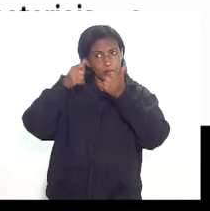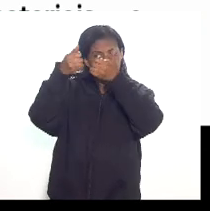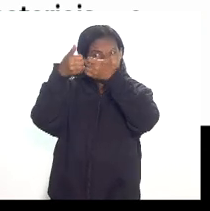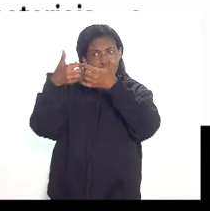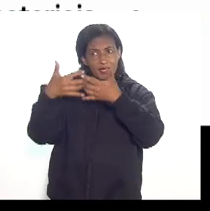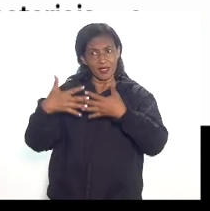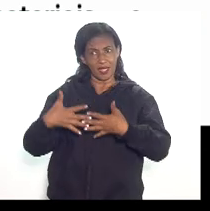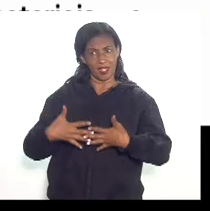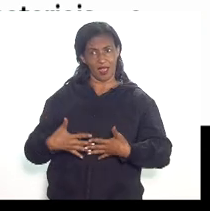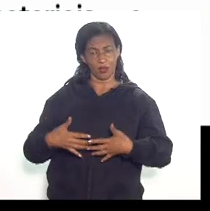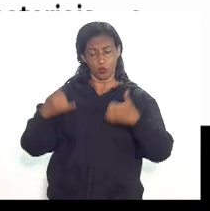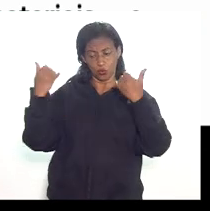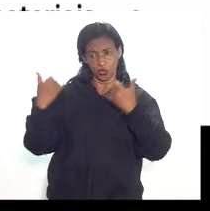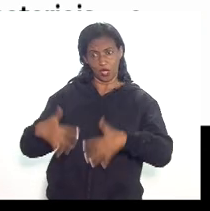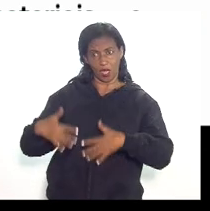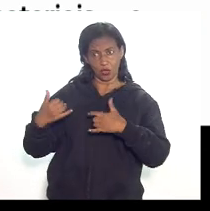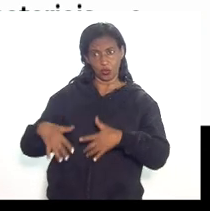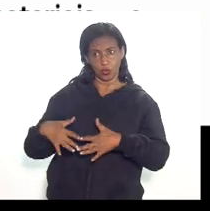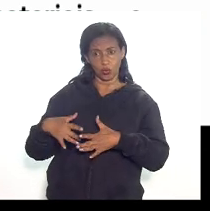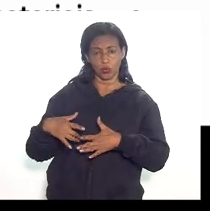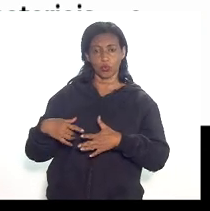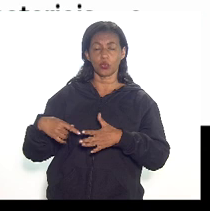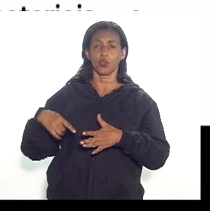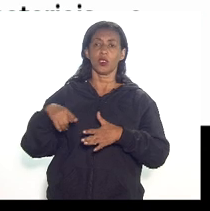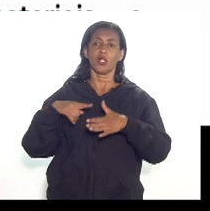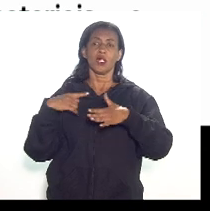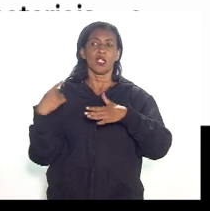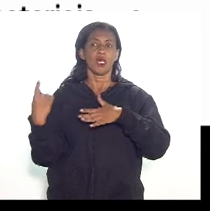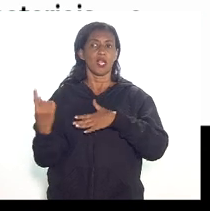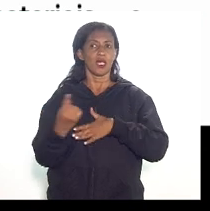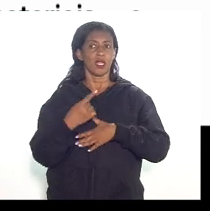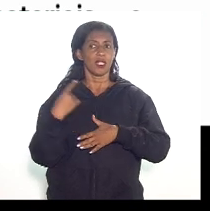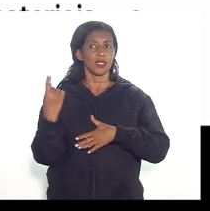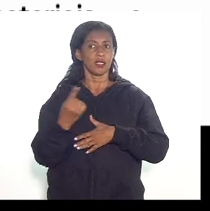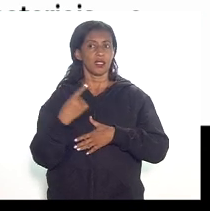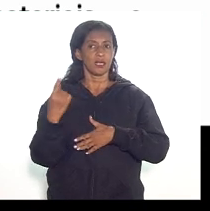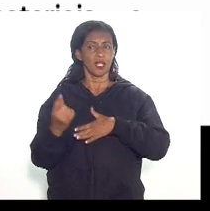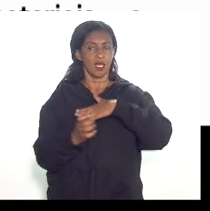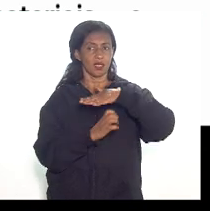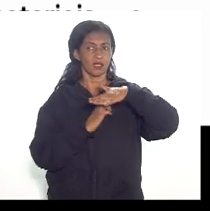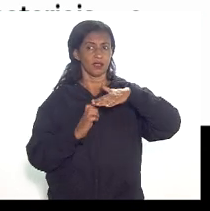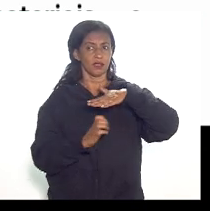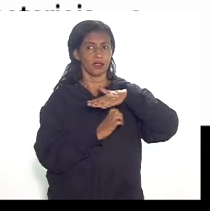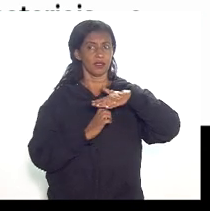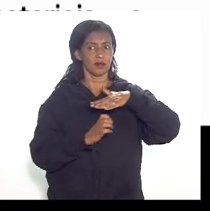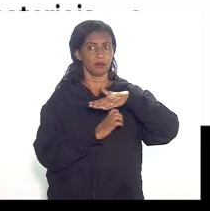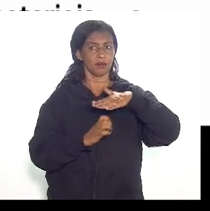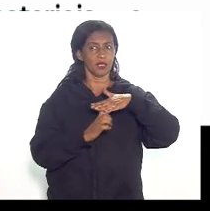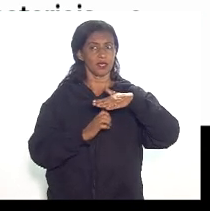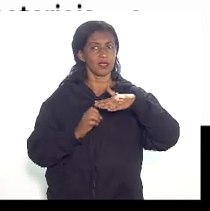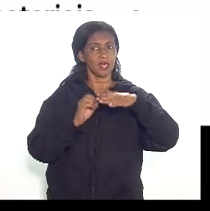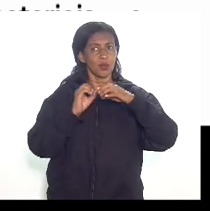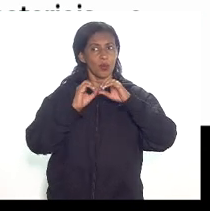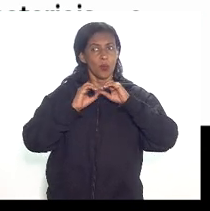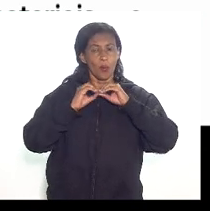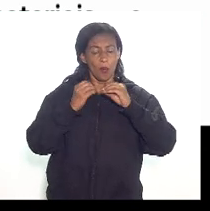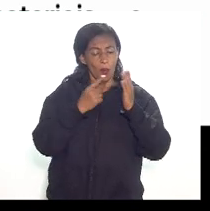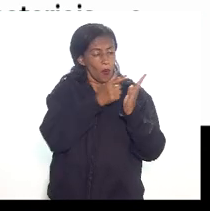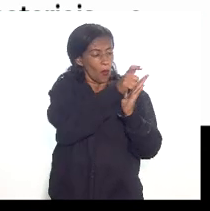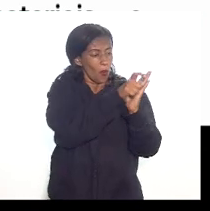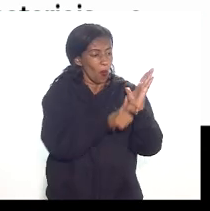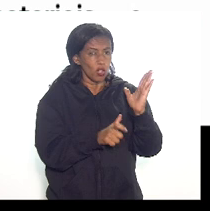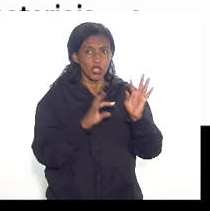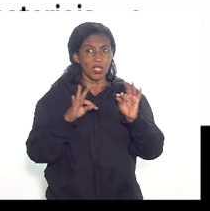gastos efetuados em benefícios das operações de áreas de concessão de forma a refletir toda a sua movimentação